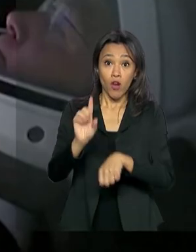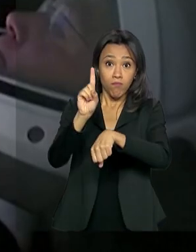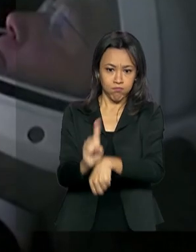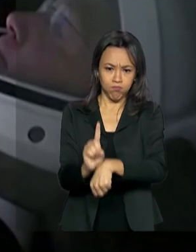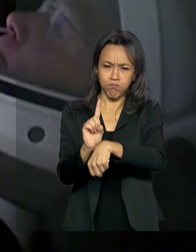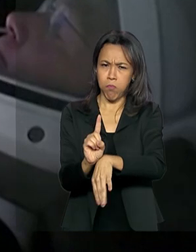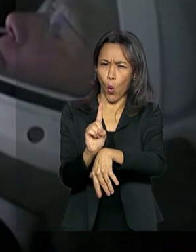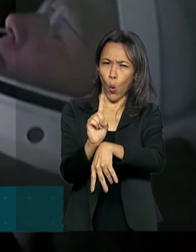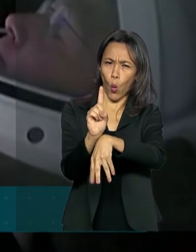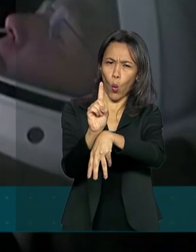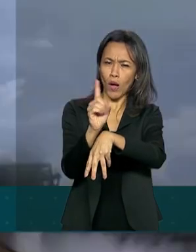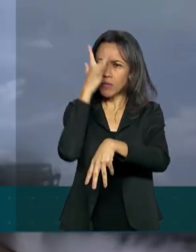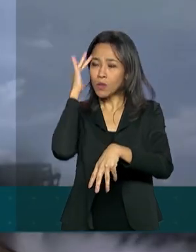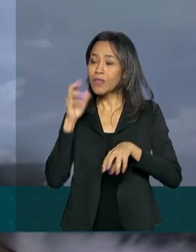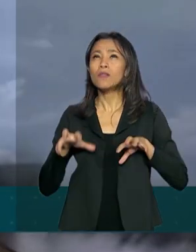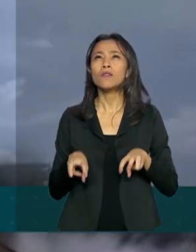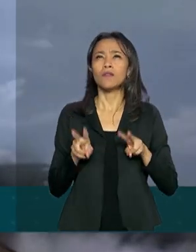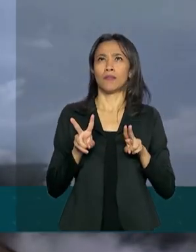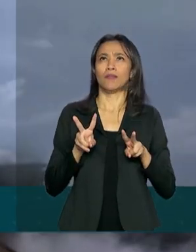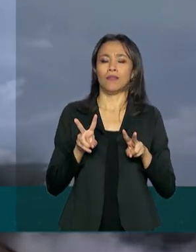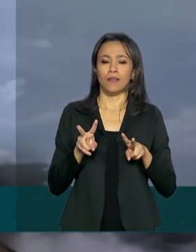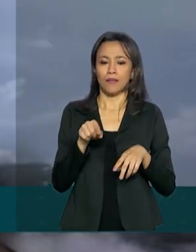cheia de expectativas. Nove